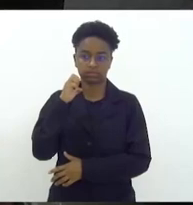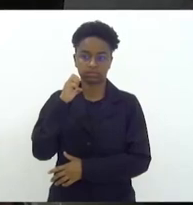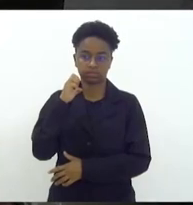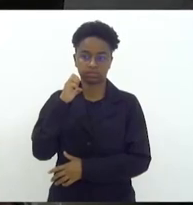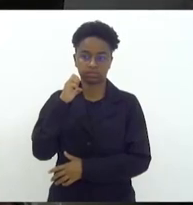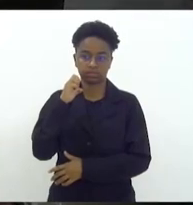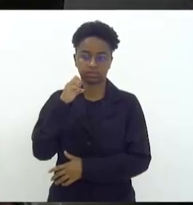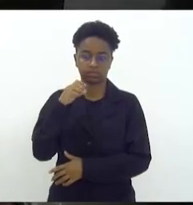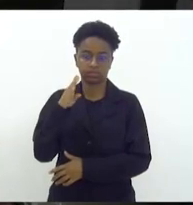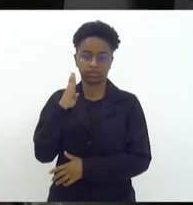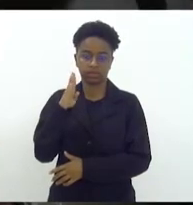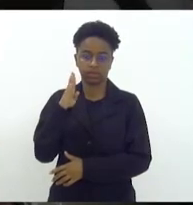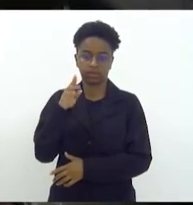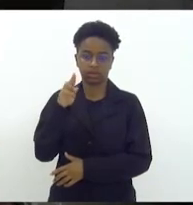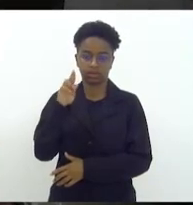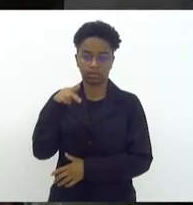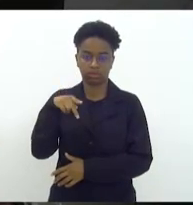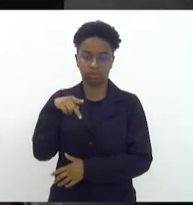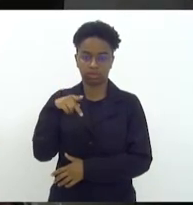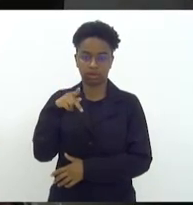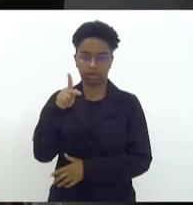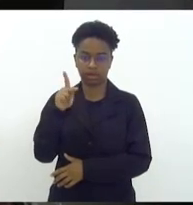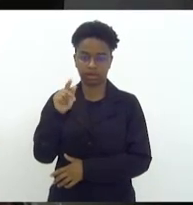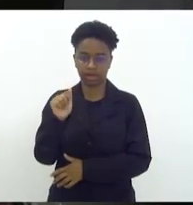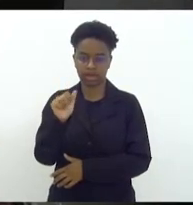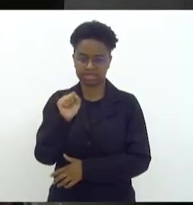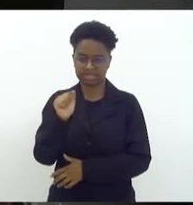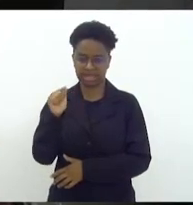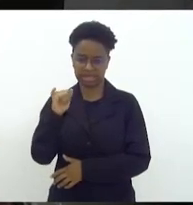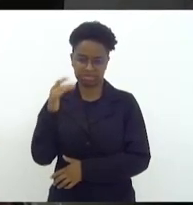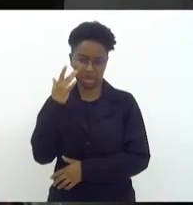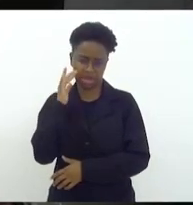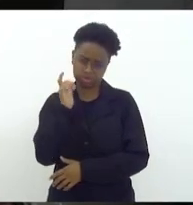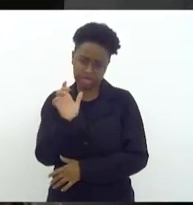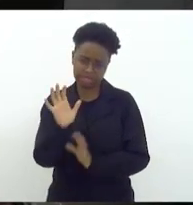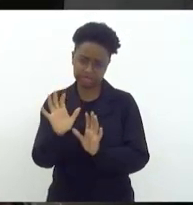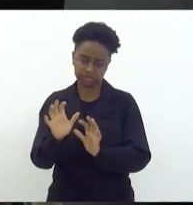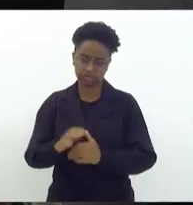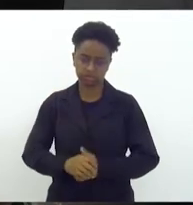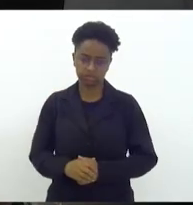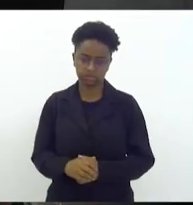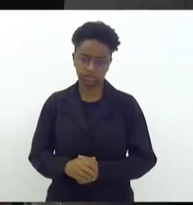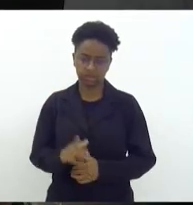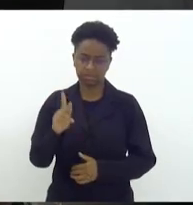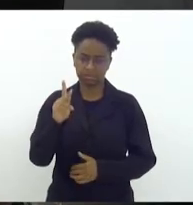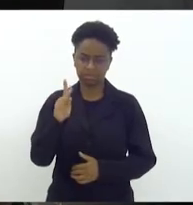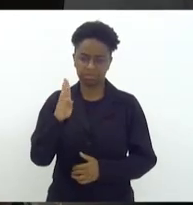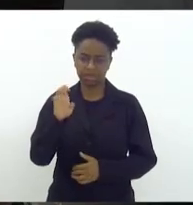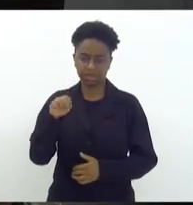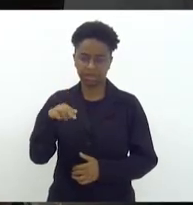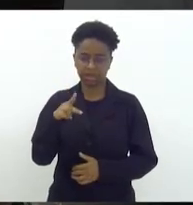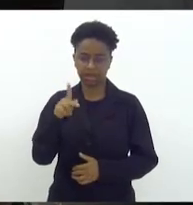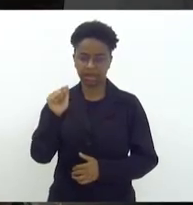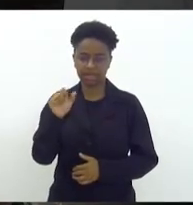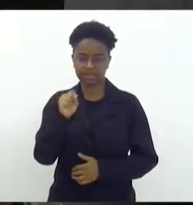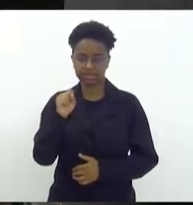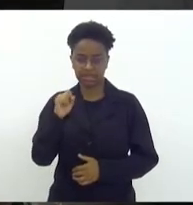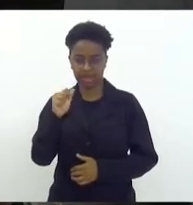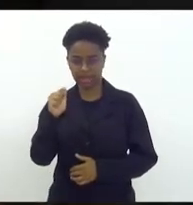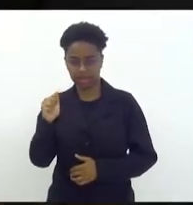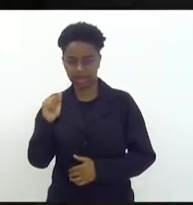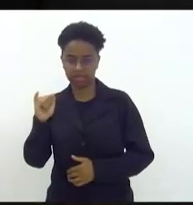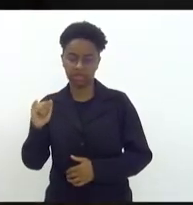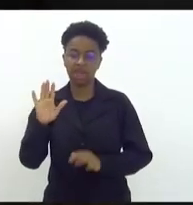Bunkai Sai, acho que é isso aí. Bunkai Sai, Festival da Cultura do Japão,